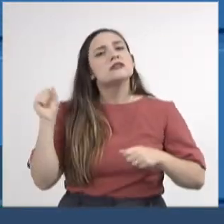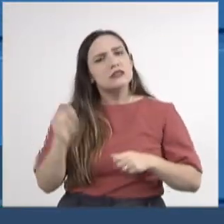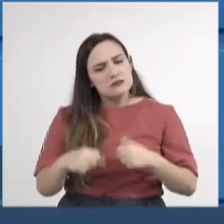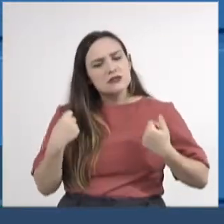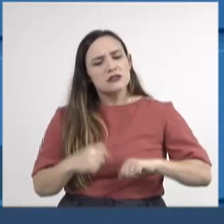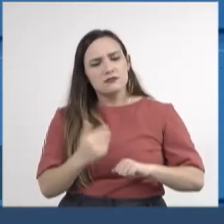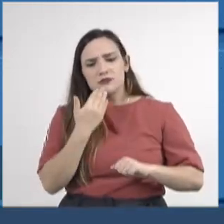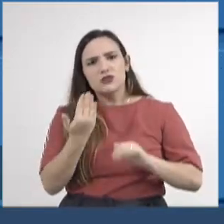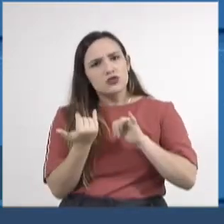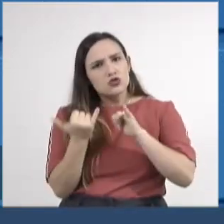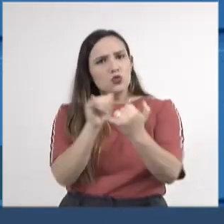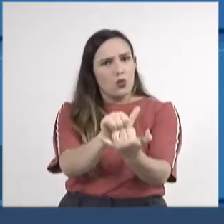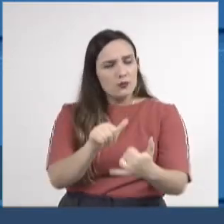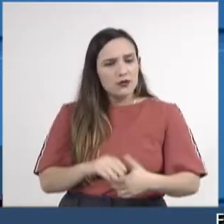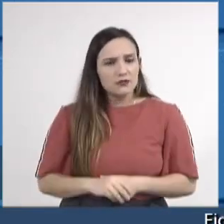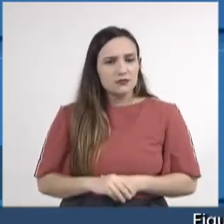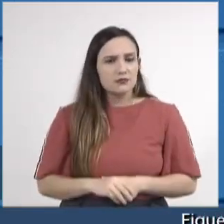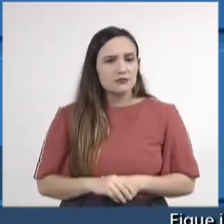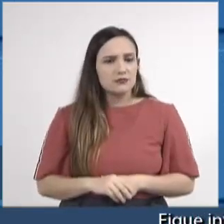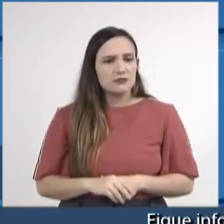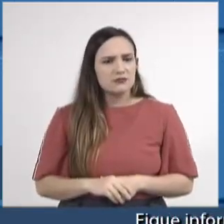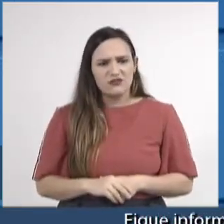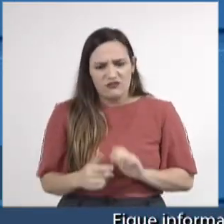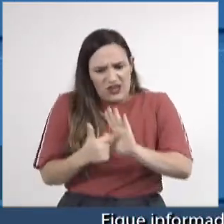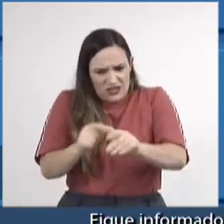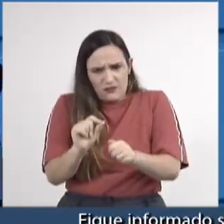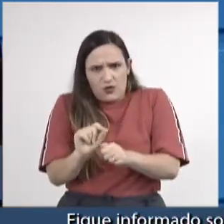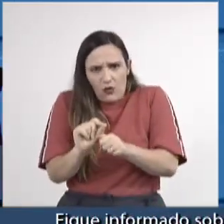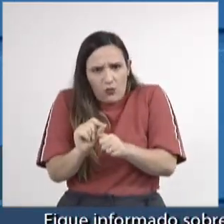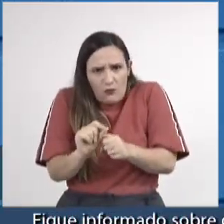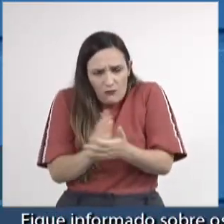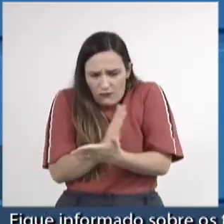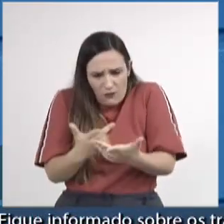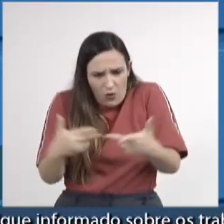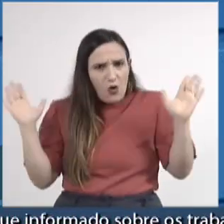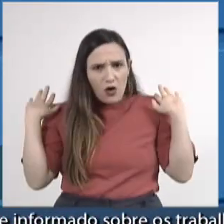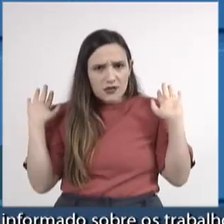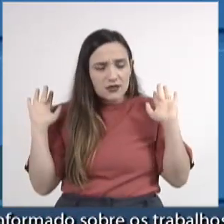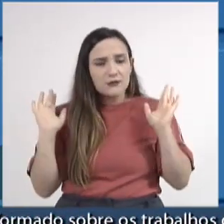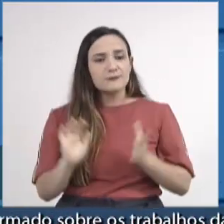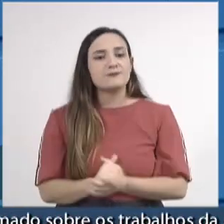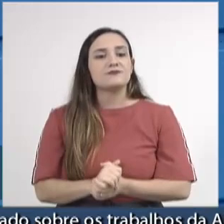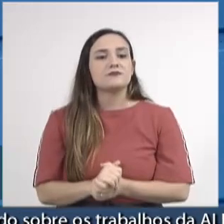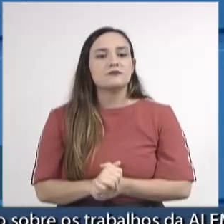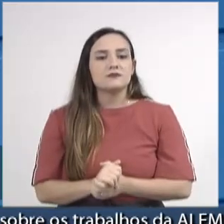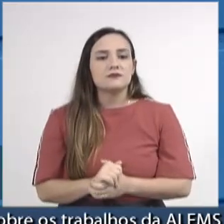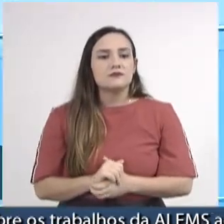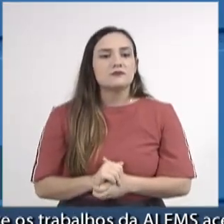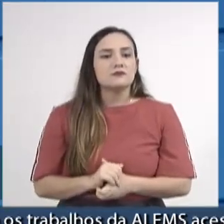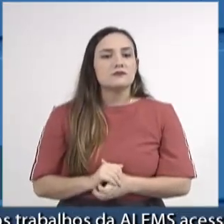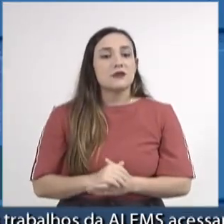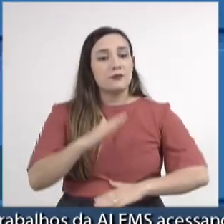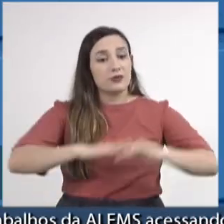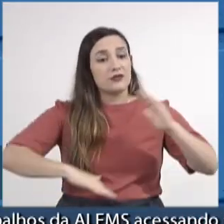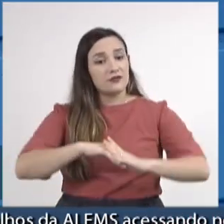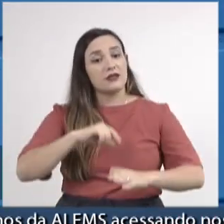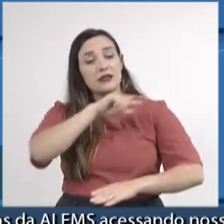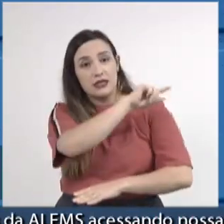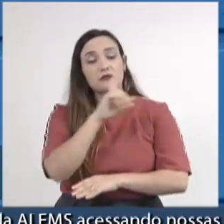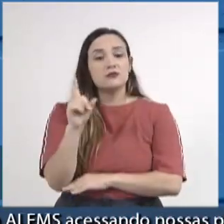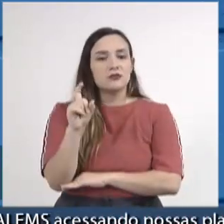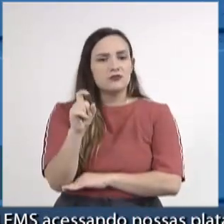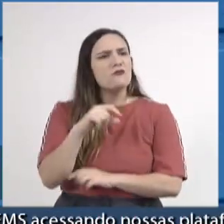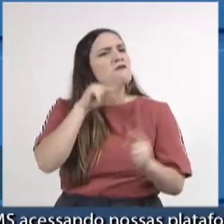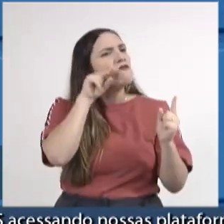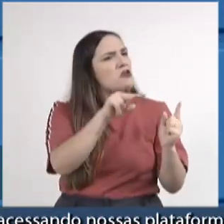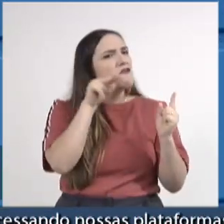retratar, que, de alguma forma, se manifestem. E mais um detalhe, só para eu poder encerrar. A imprensa lá de Dourados, vivenciou